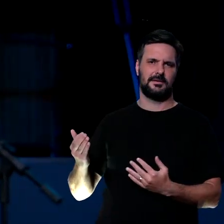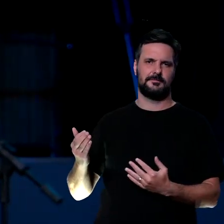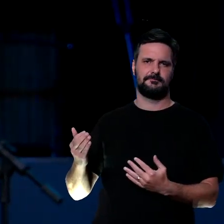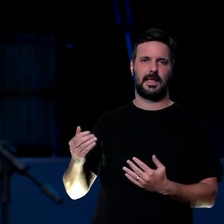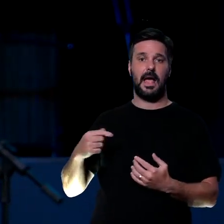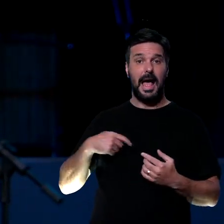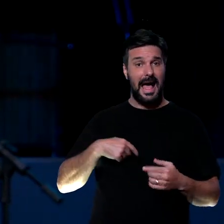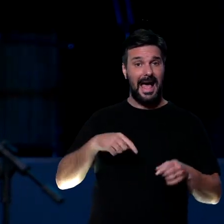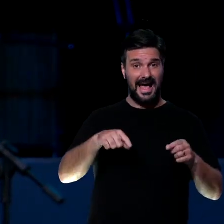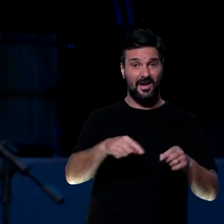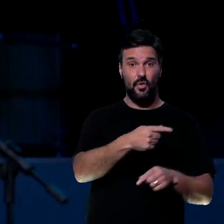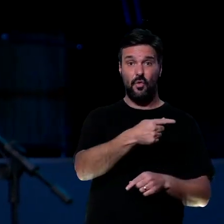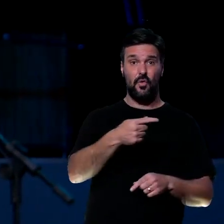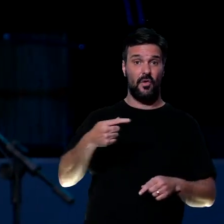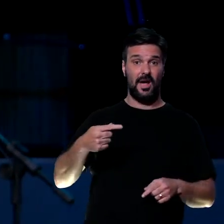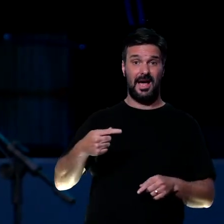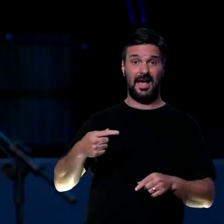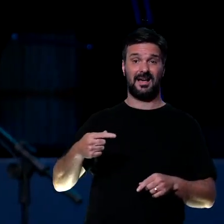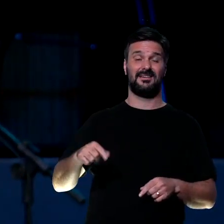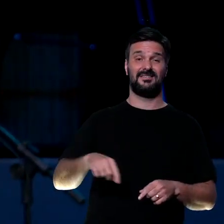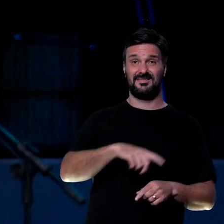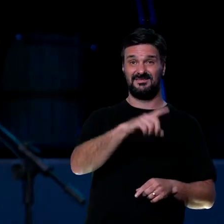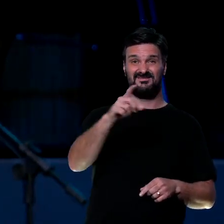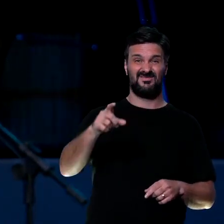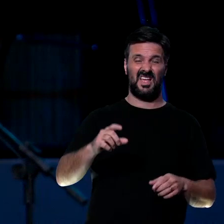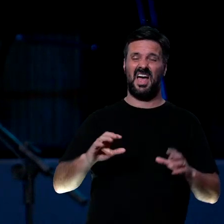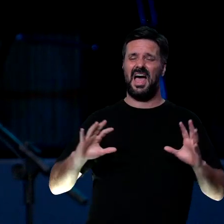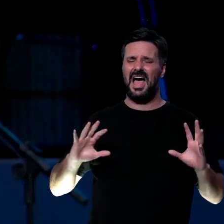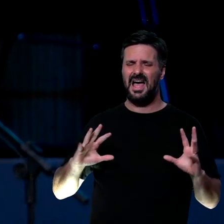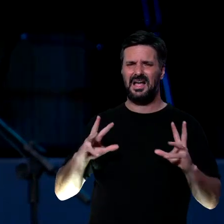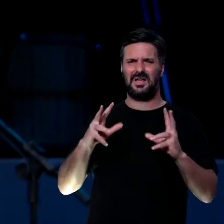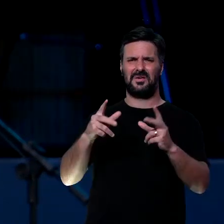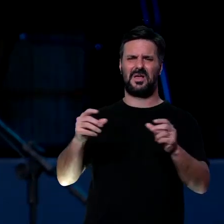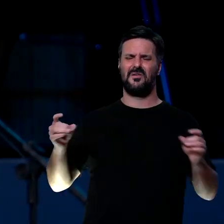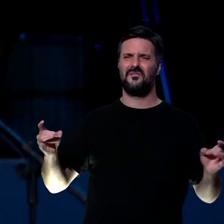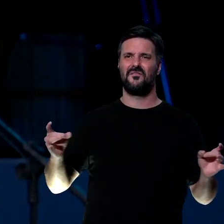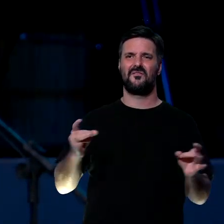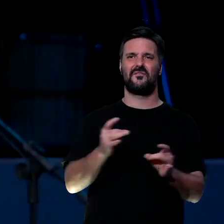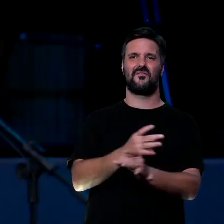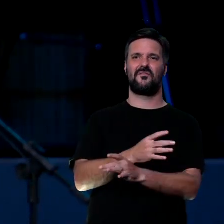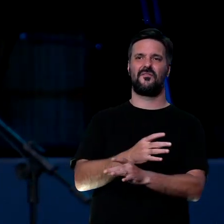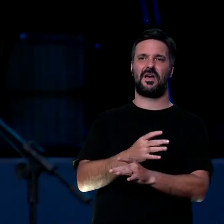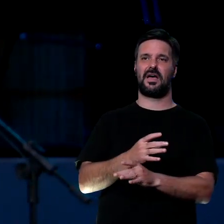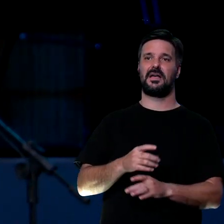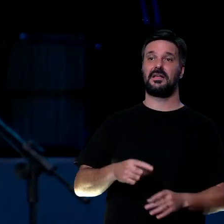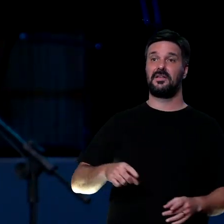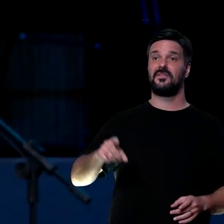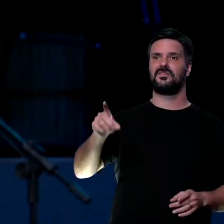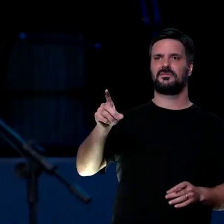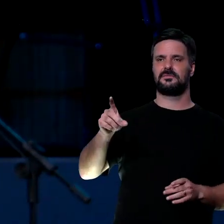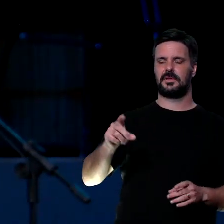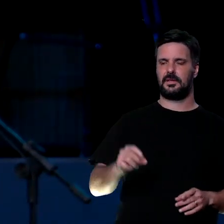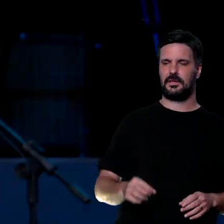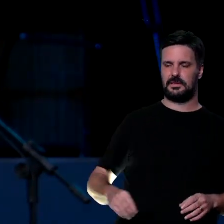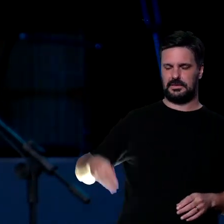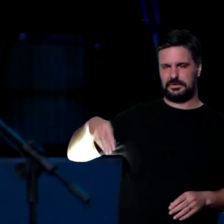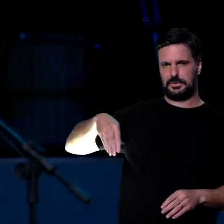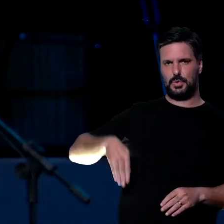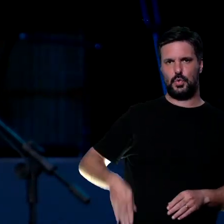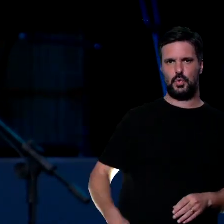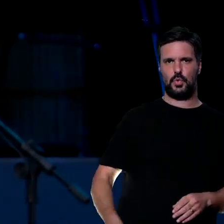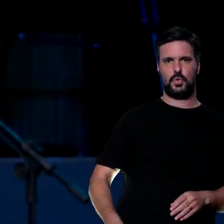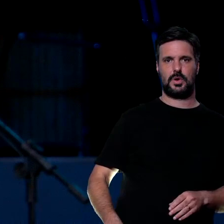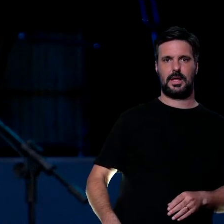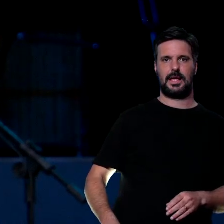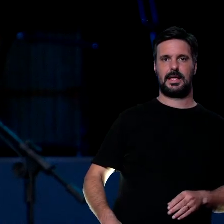vai solucionar em uma semana, aí você vai para casa, com aquela amostra grátis, toma o primeiro, aí passa na frente da farmácia, joga a receita no bolso, e não